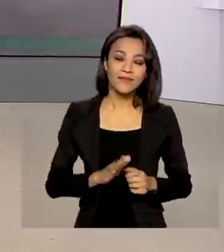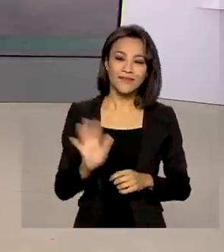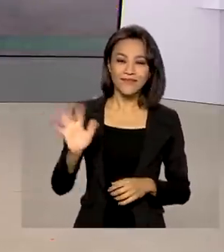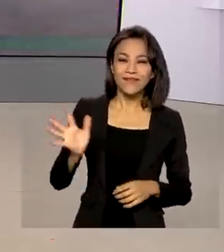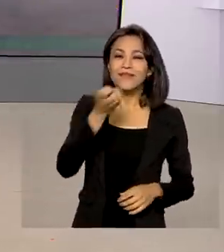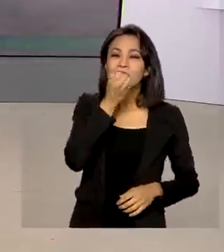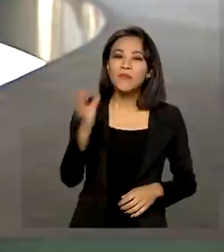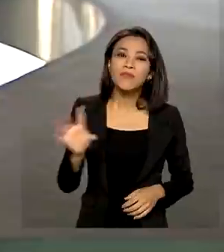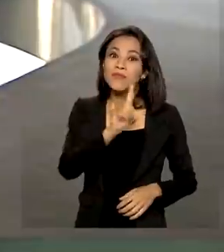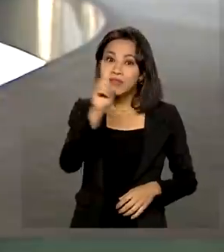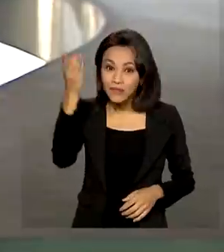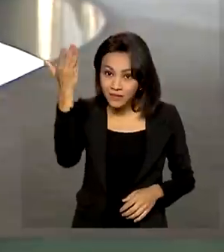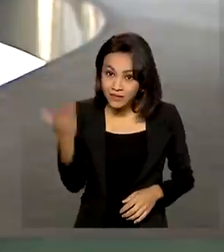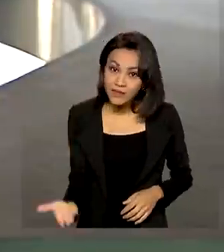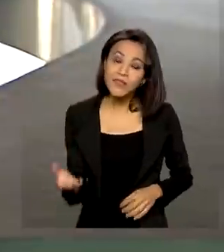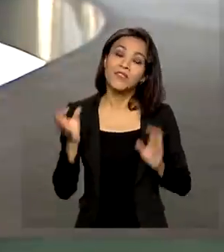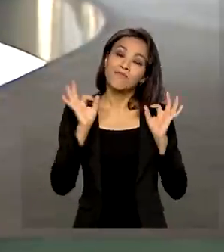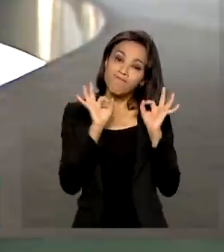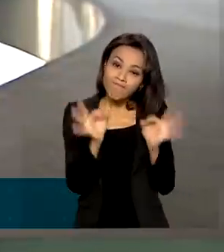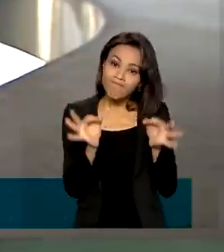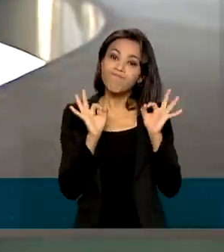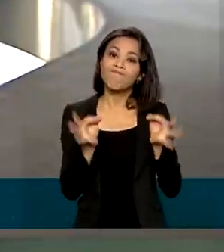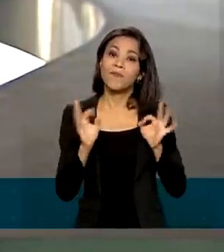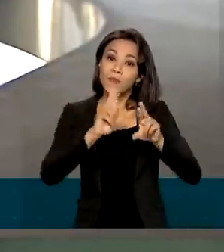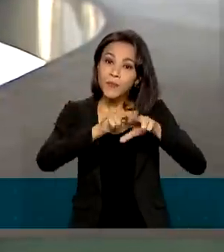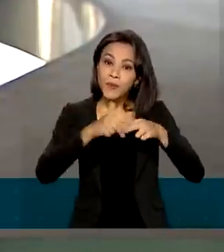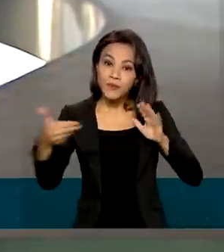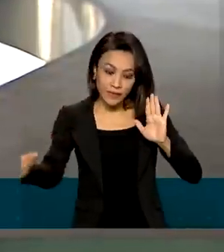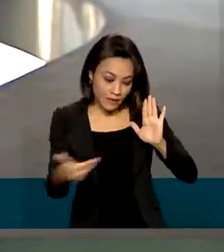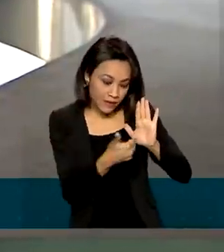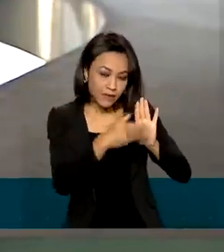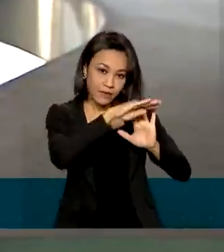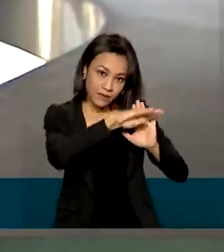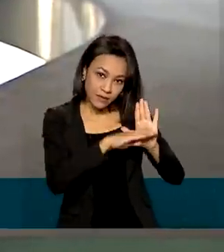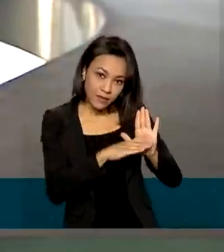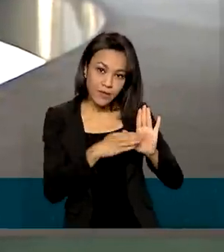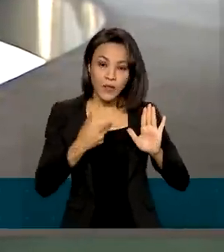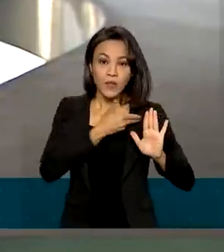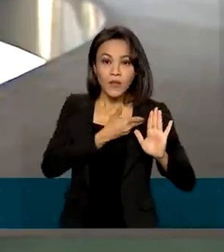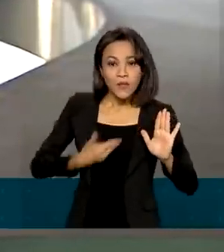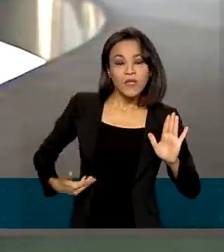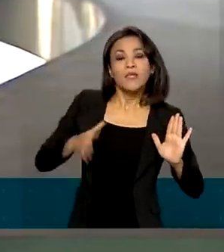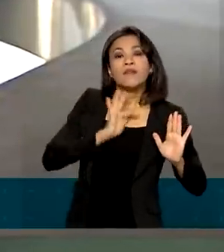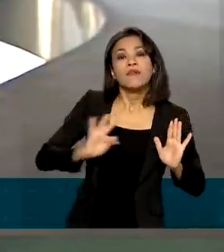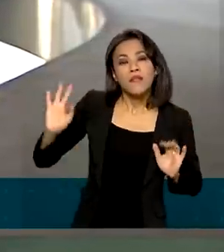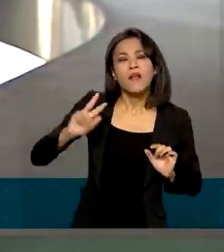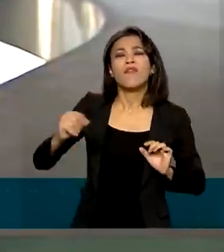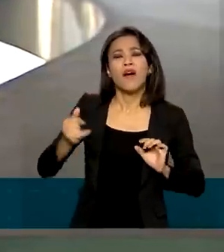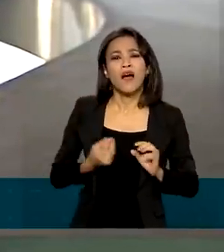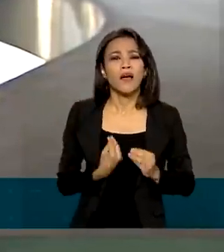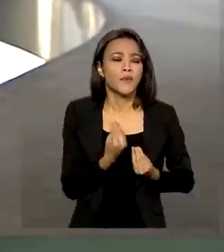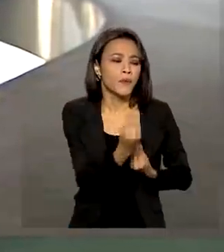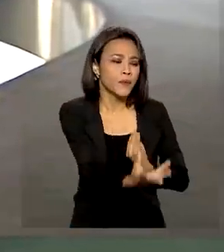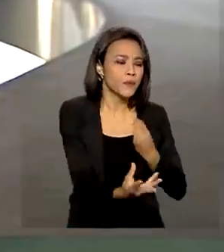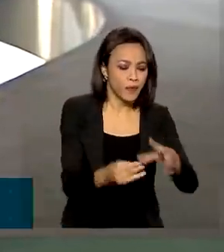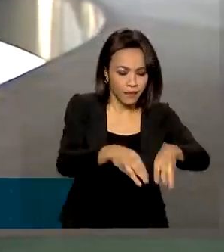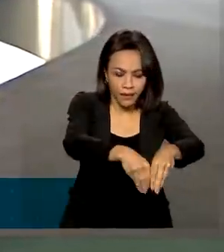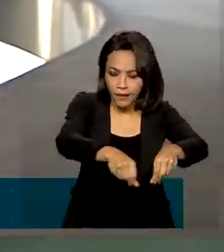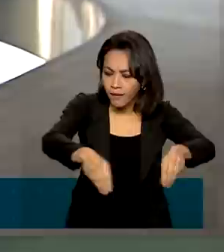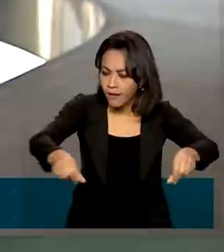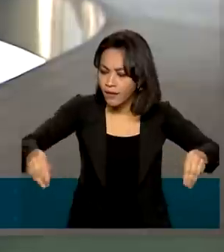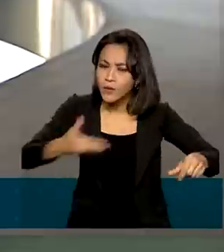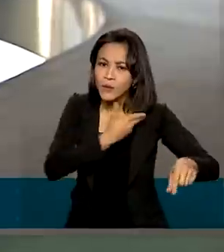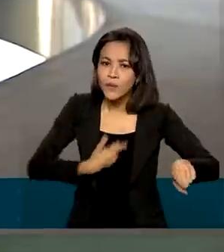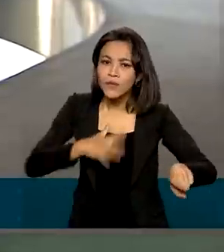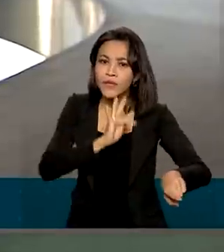dia, Renata. Bom dia para você. Isso mesmo, por meio do programa, o governo federal vai disponibilizar terrenos da União que não estão